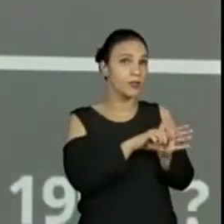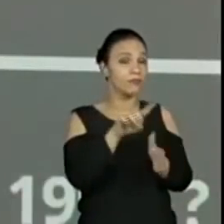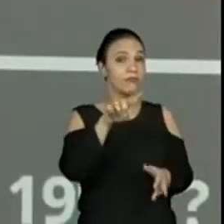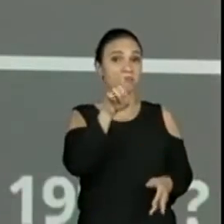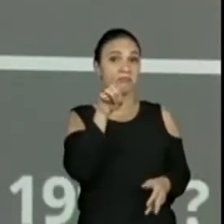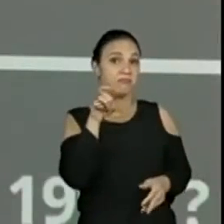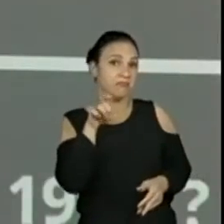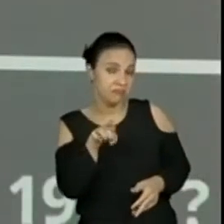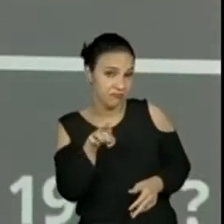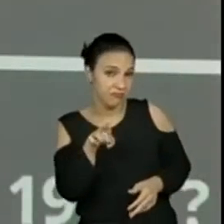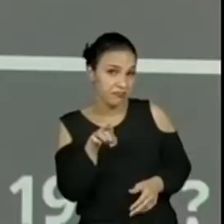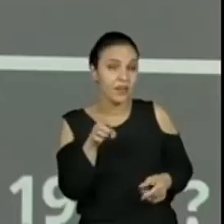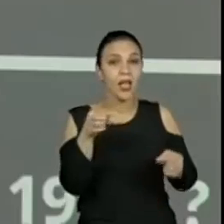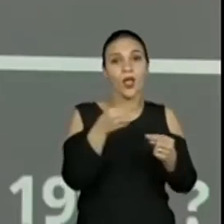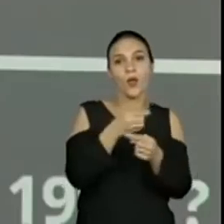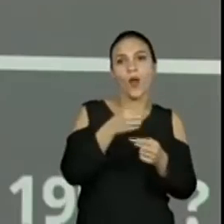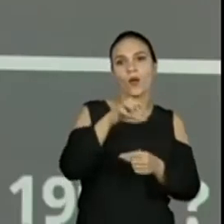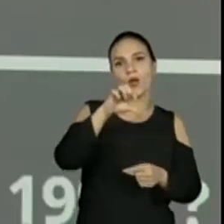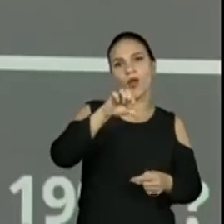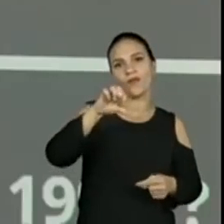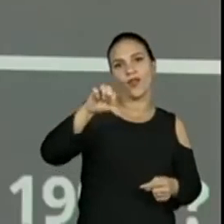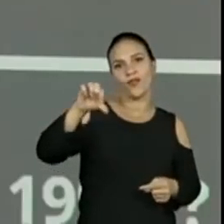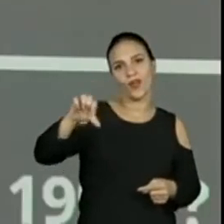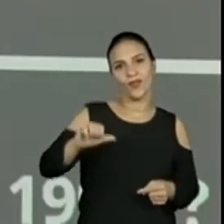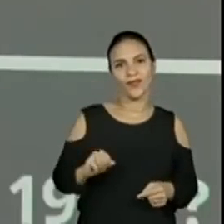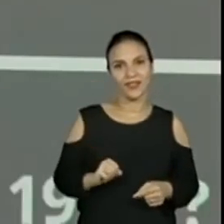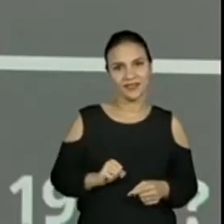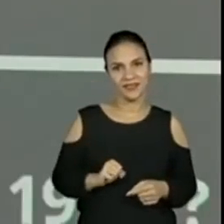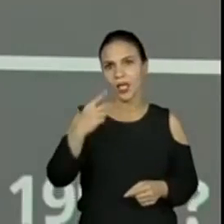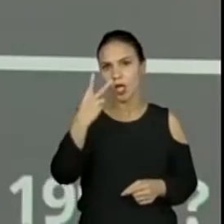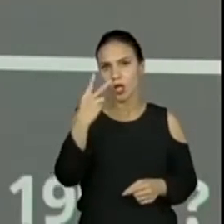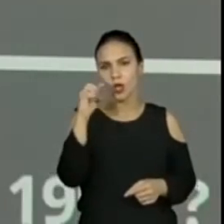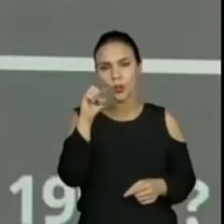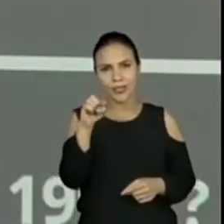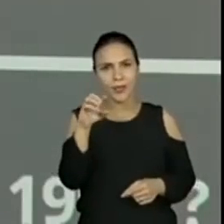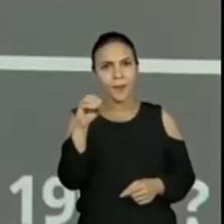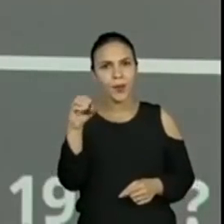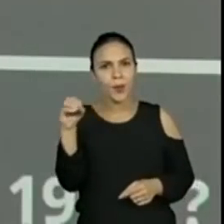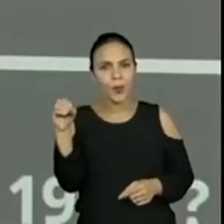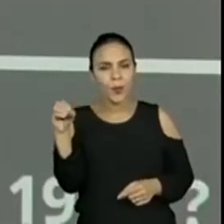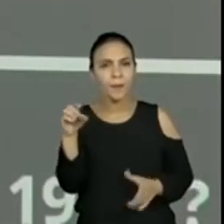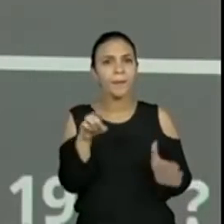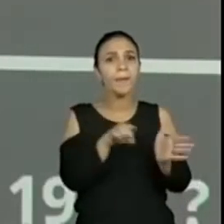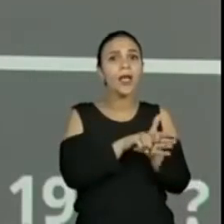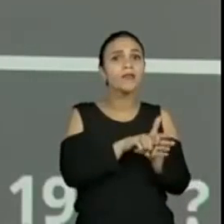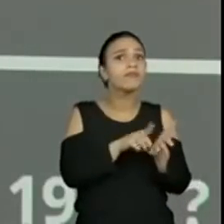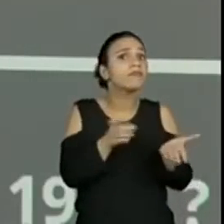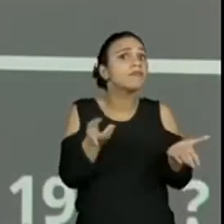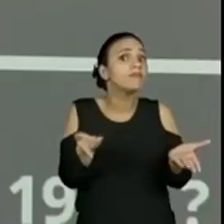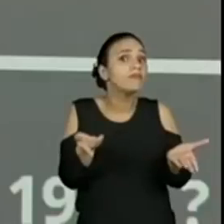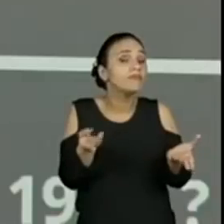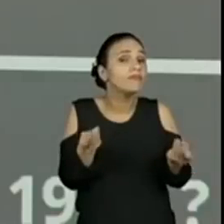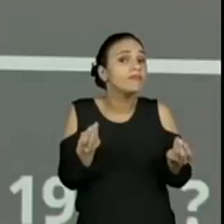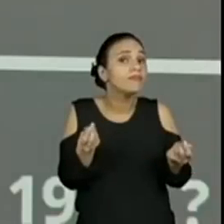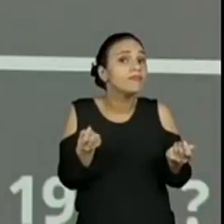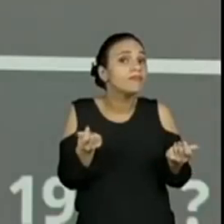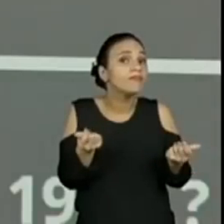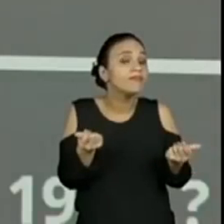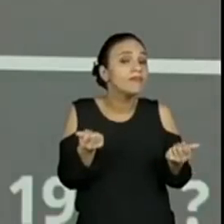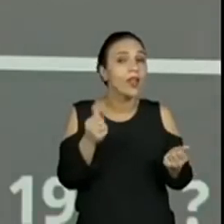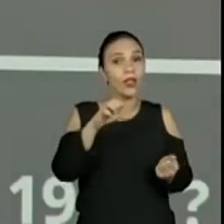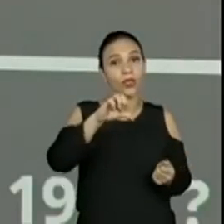999. 2.000 menos... Vai dar 999.